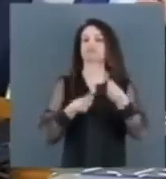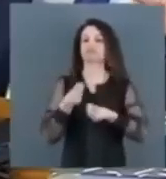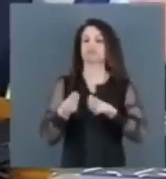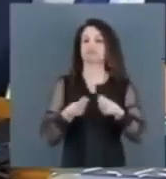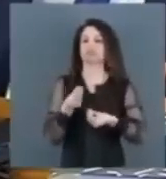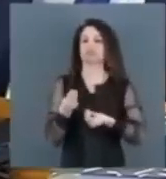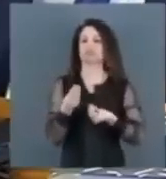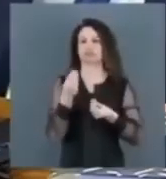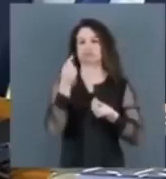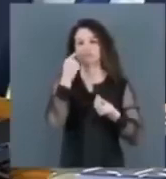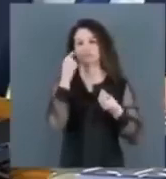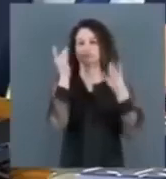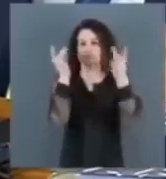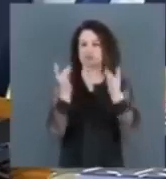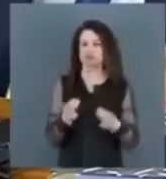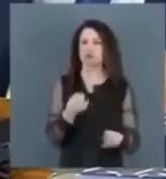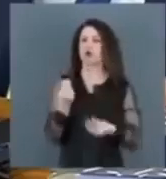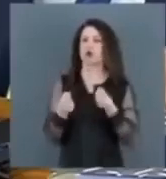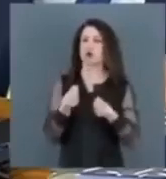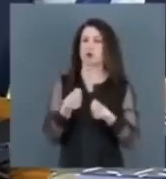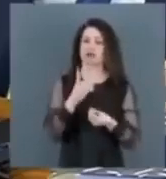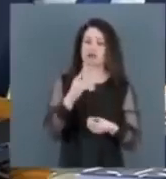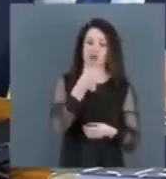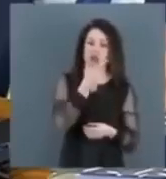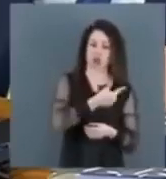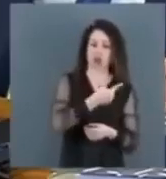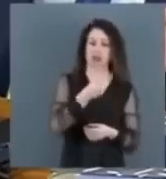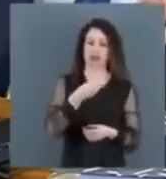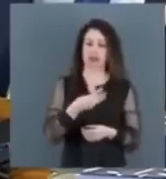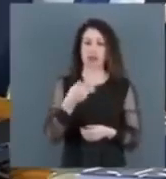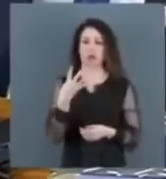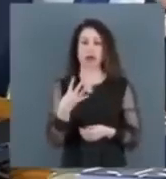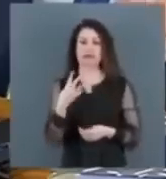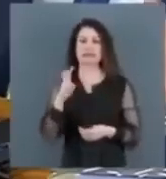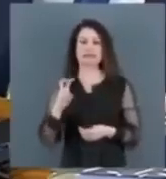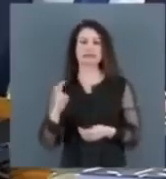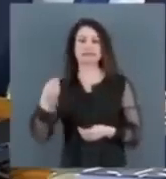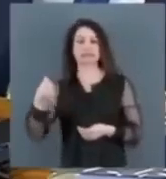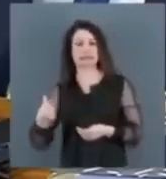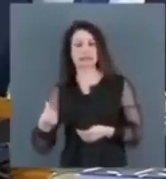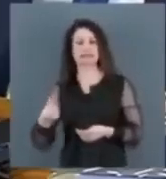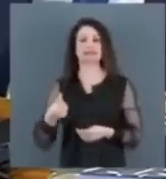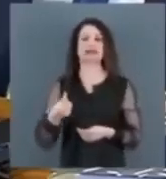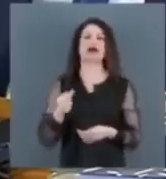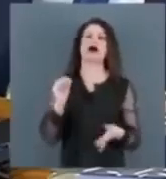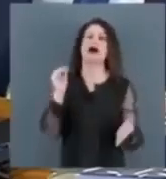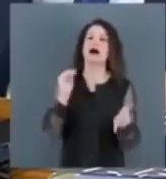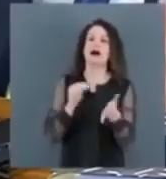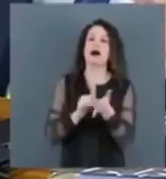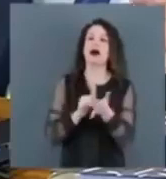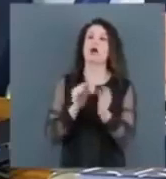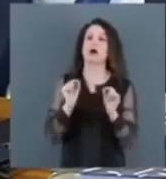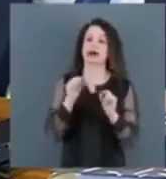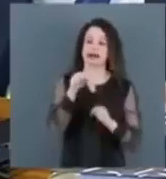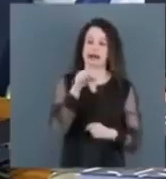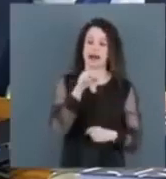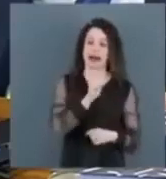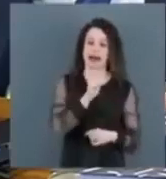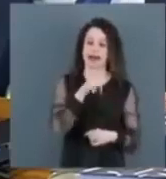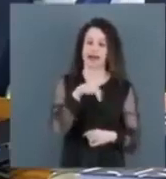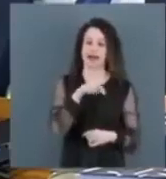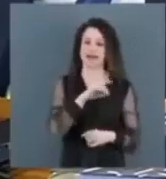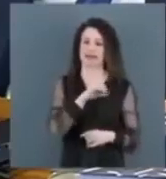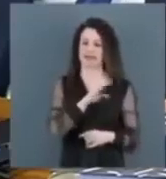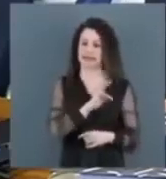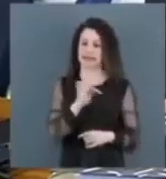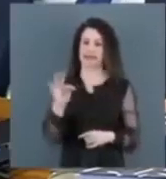detalhista, desde o dia 2, 3, 4, 5, 6, dando até a NTT e a inteligência